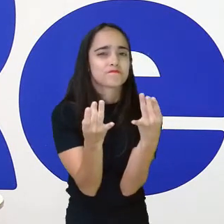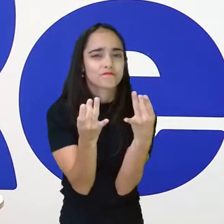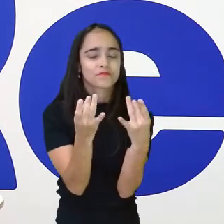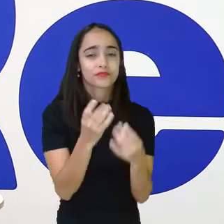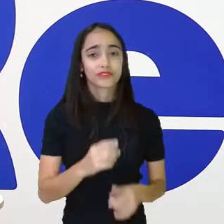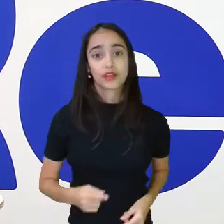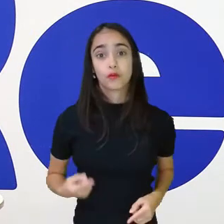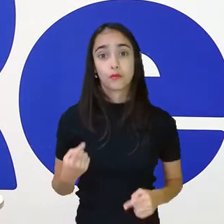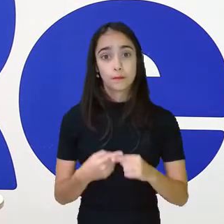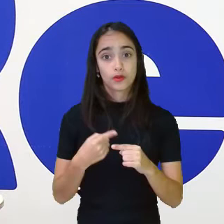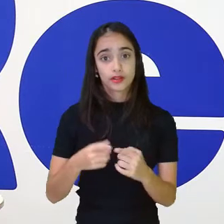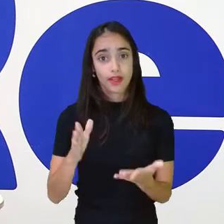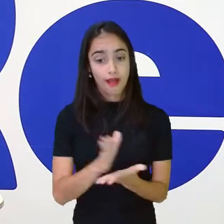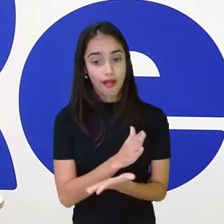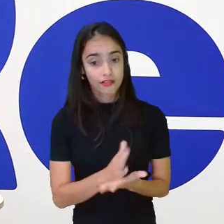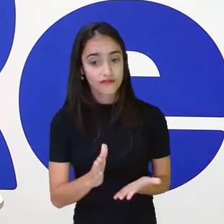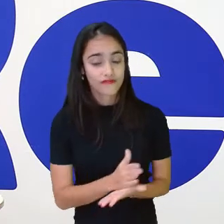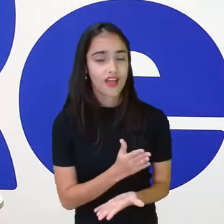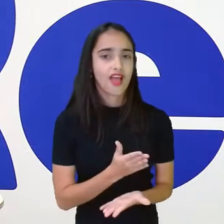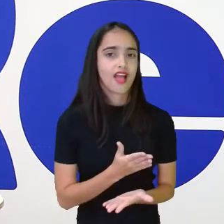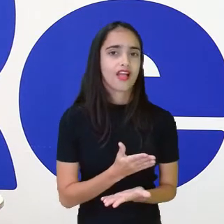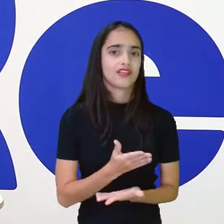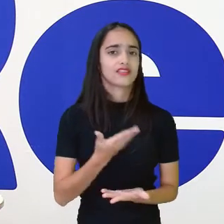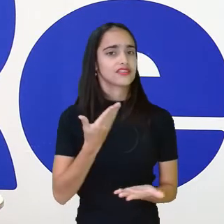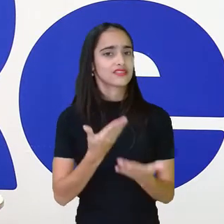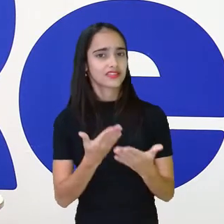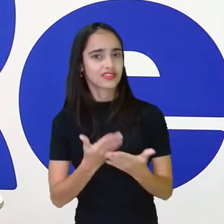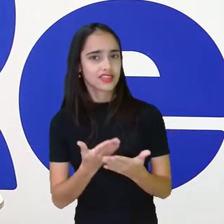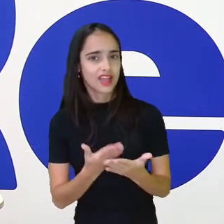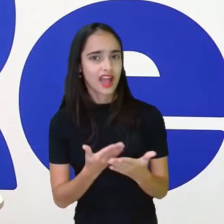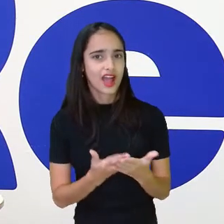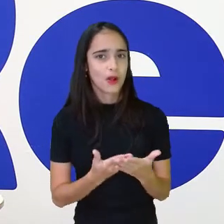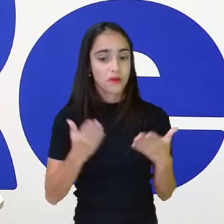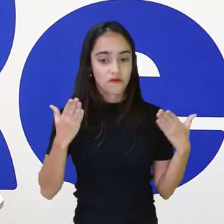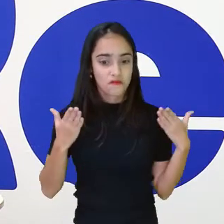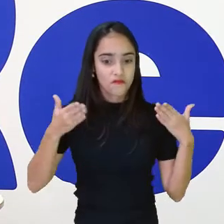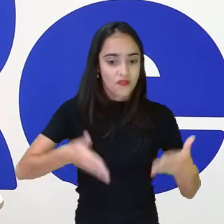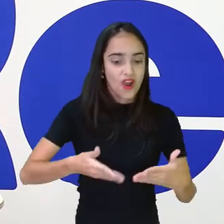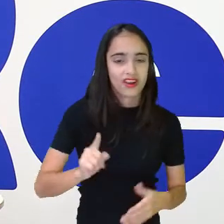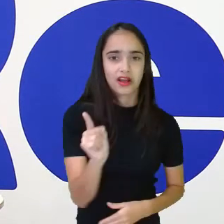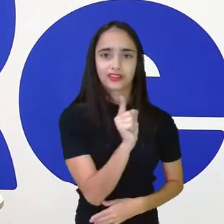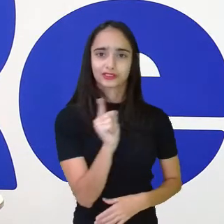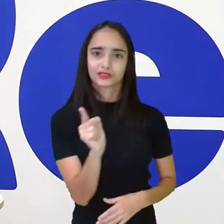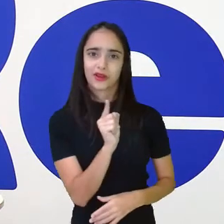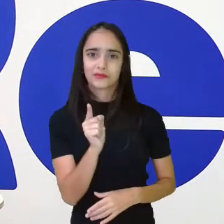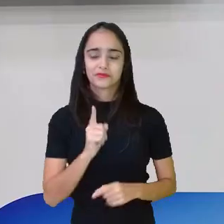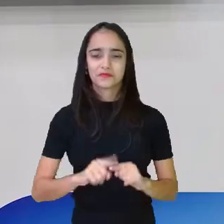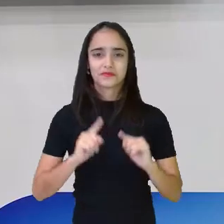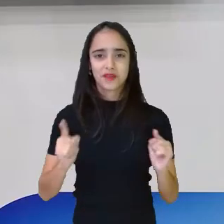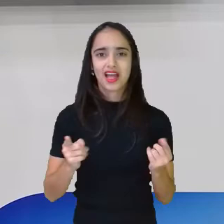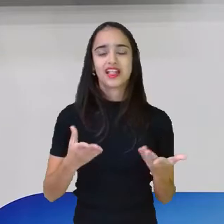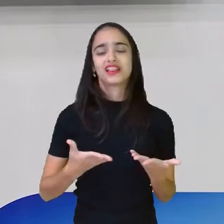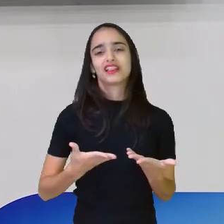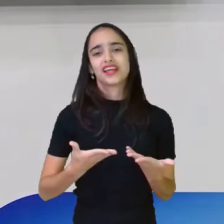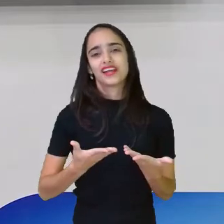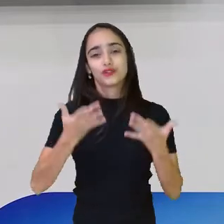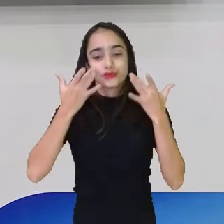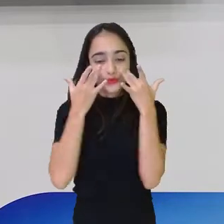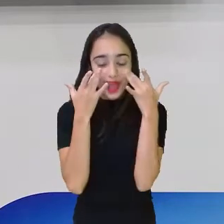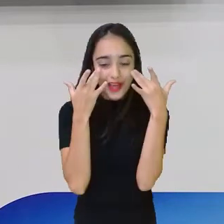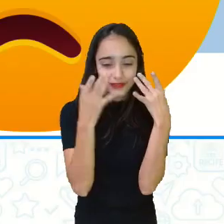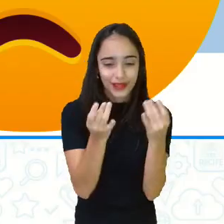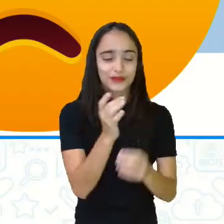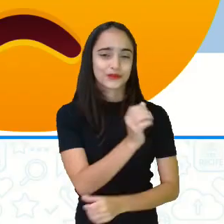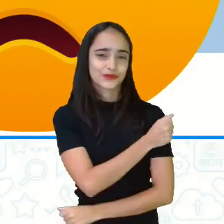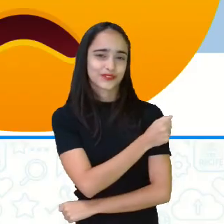específicas assim como essa curiosidade desse estrangeiro que casou com a princesa brasileira. É verdade. Então, gente, os outros